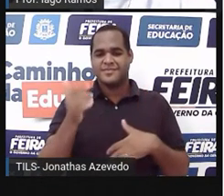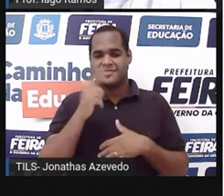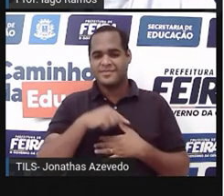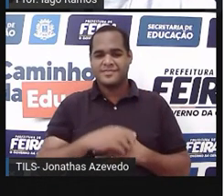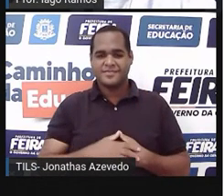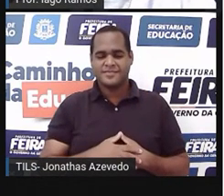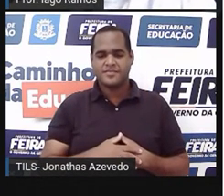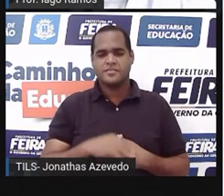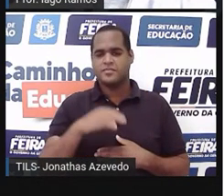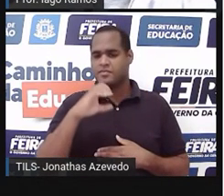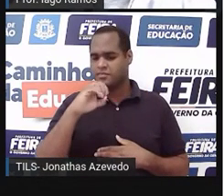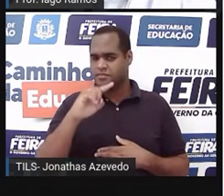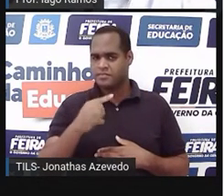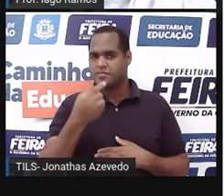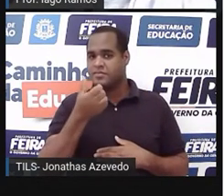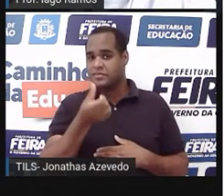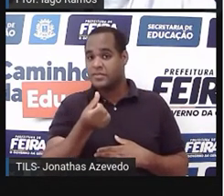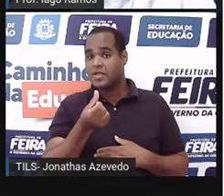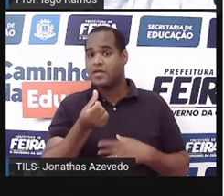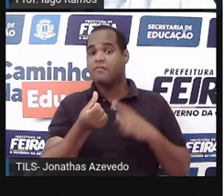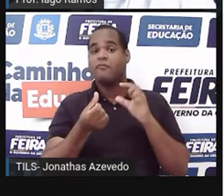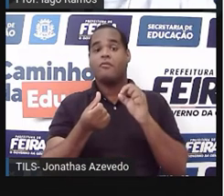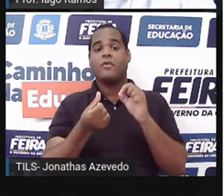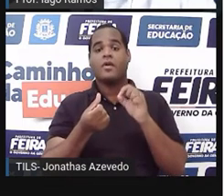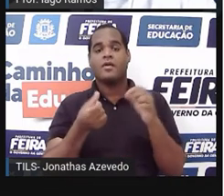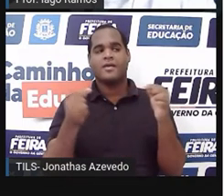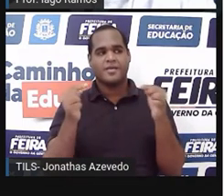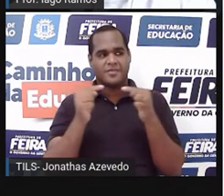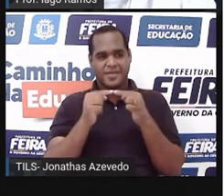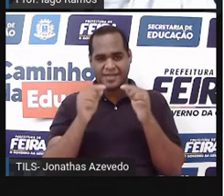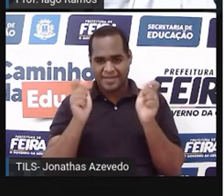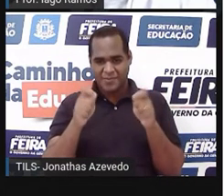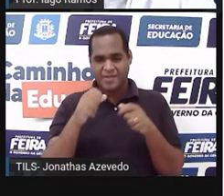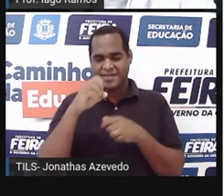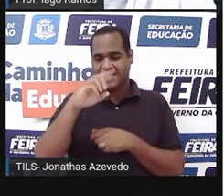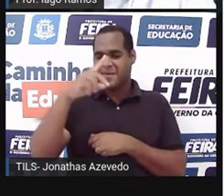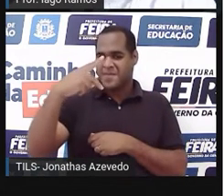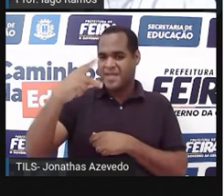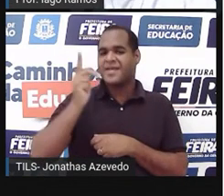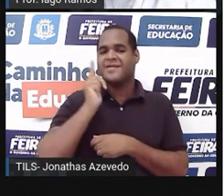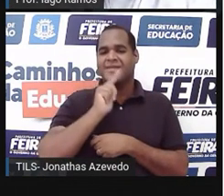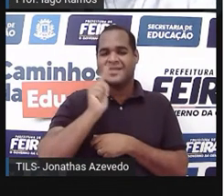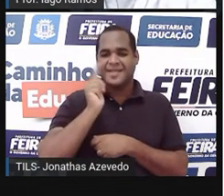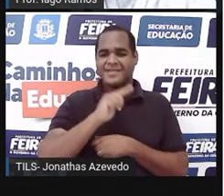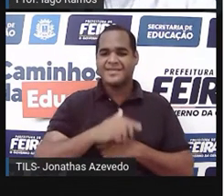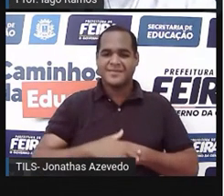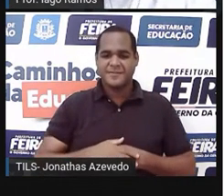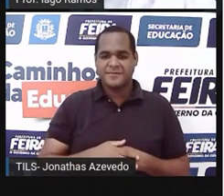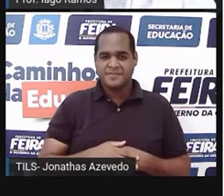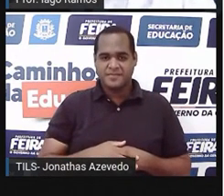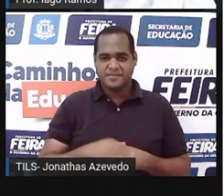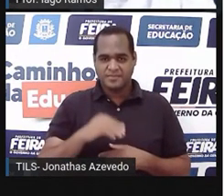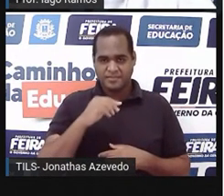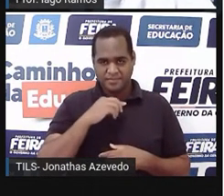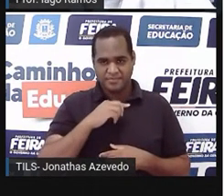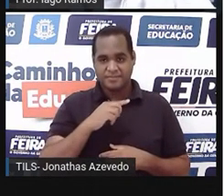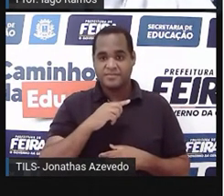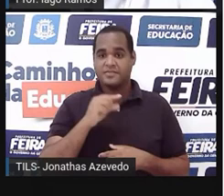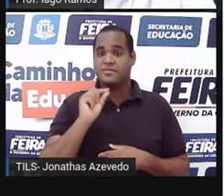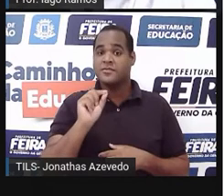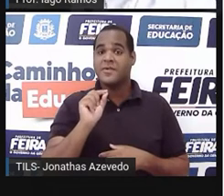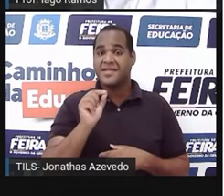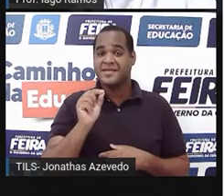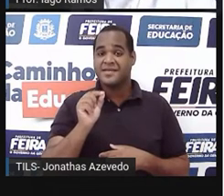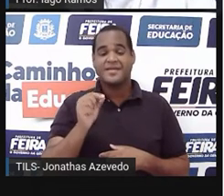0,6 barra é outra forma de escrever uma dízima periódica. Essa barra em cima do algarismo diz